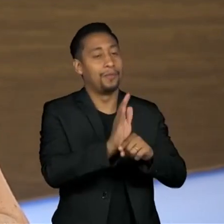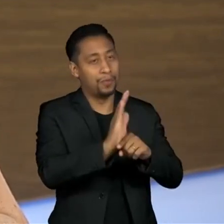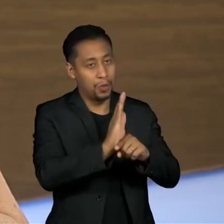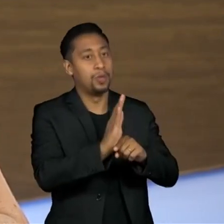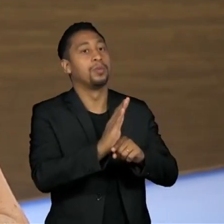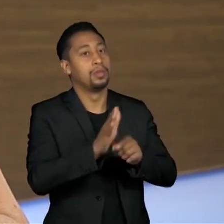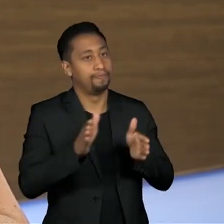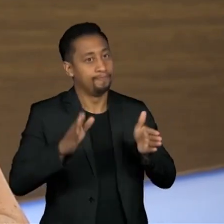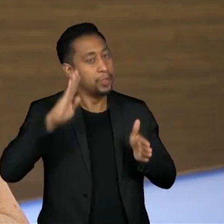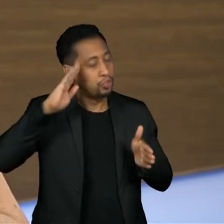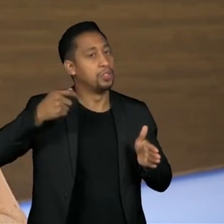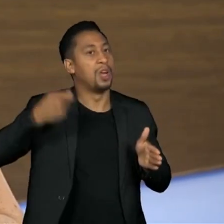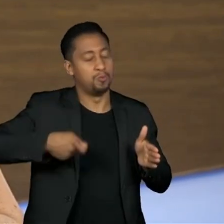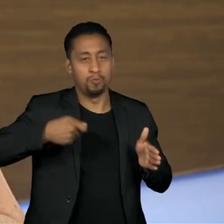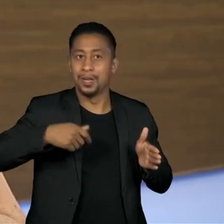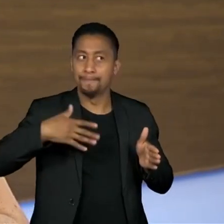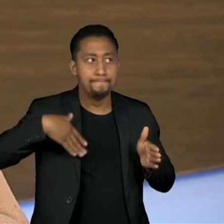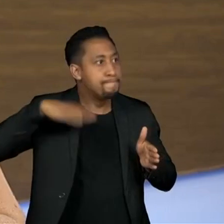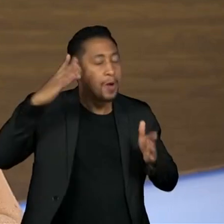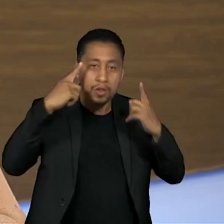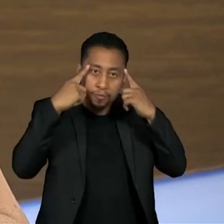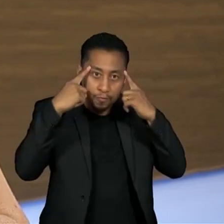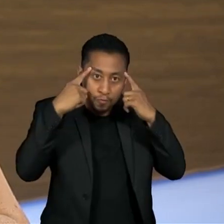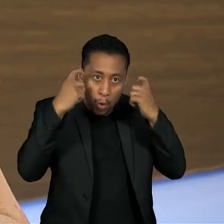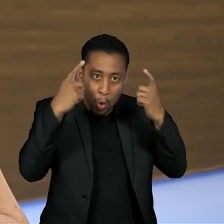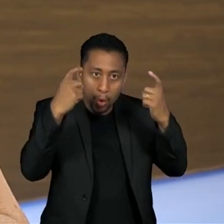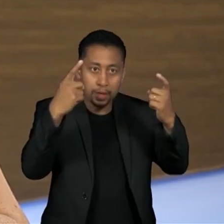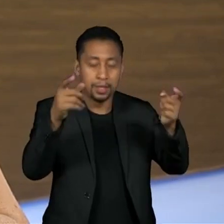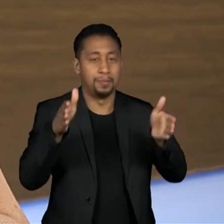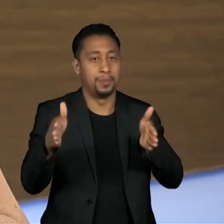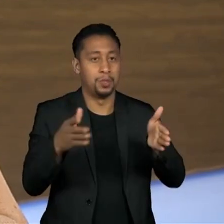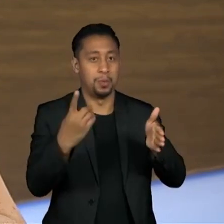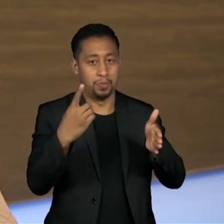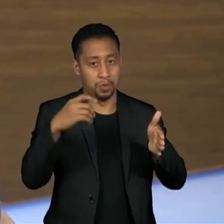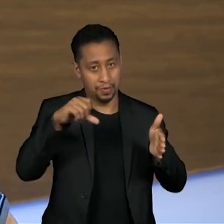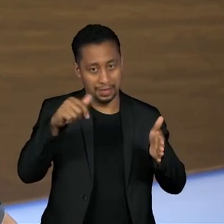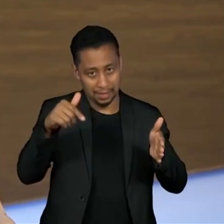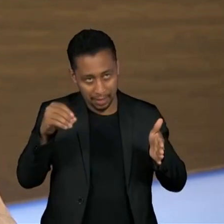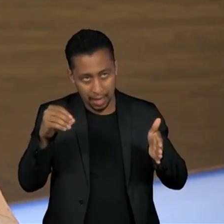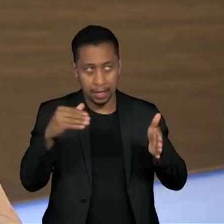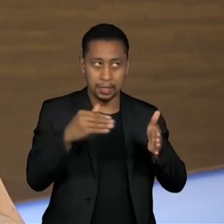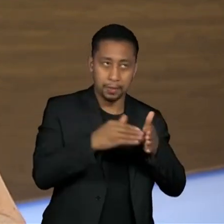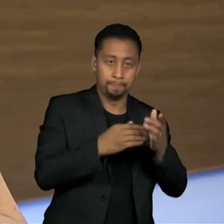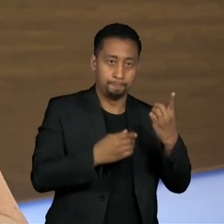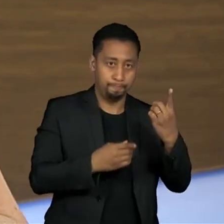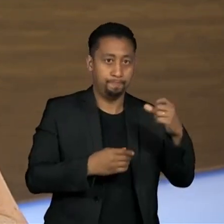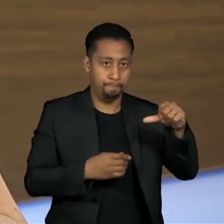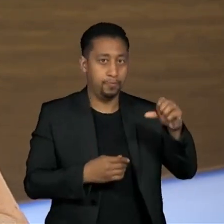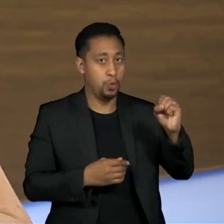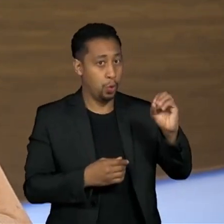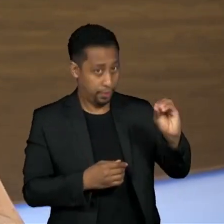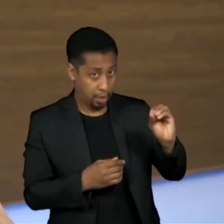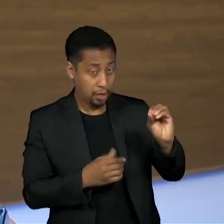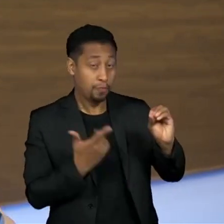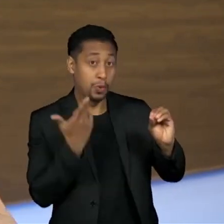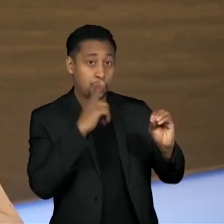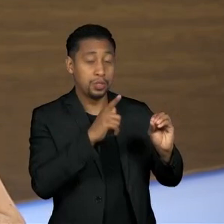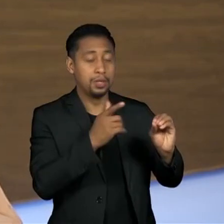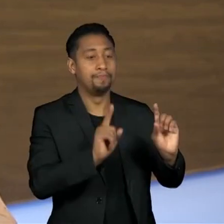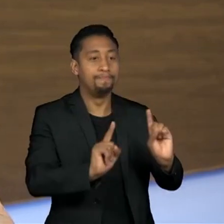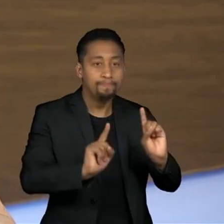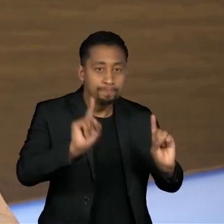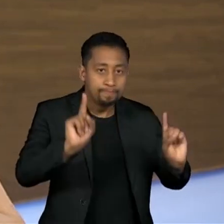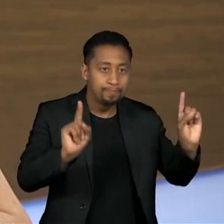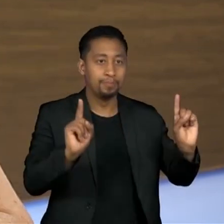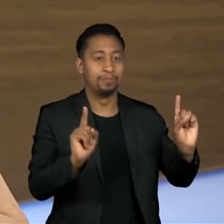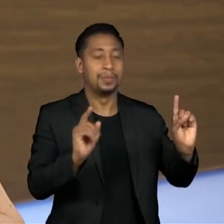e mais sanguinárias, né, que tivemos na região na década de 70 e 80, concorre ao Oscar. Como o senhor